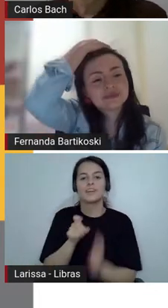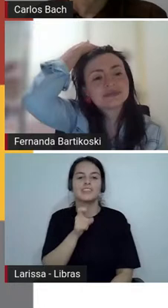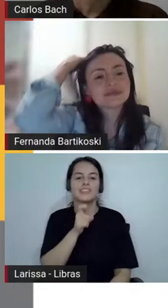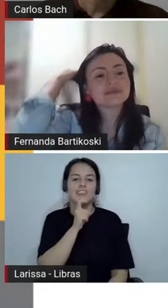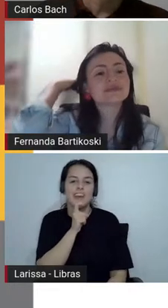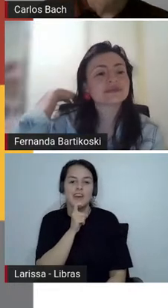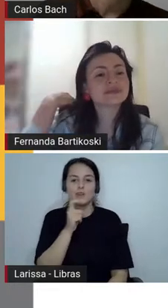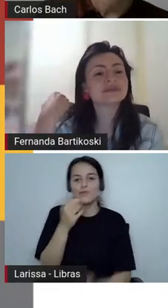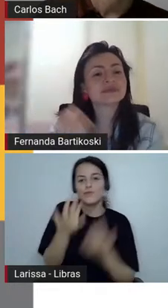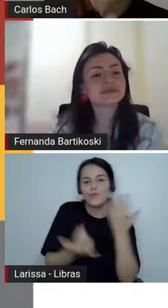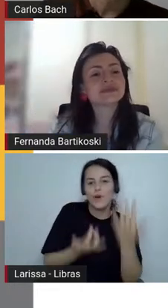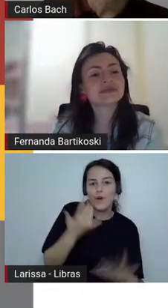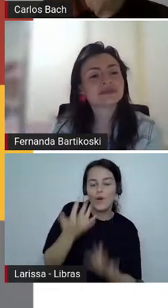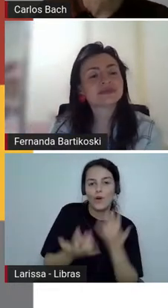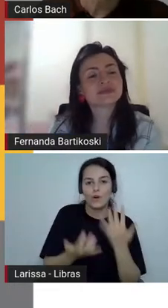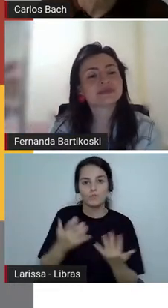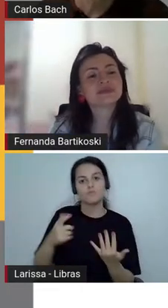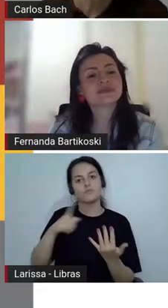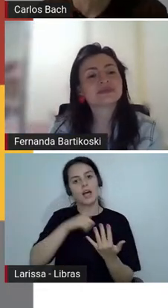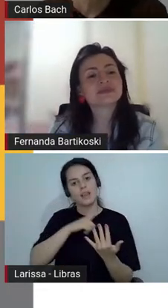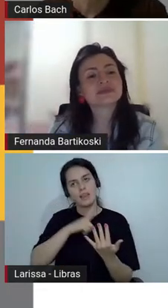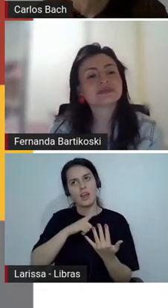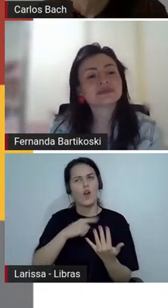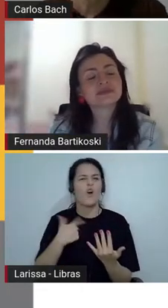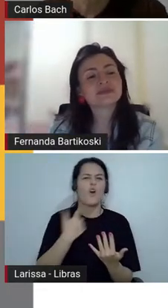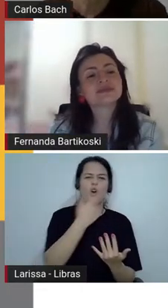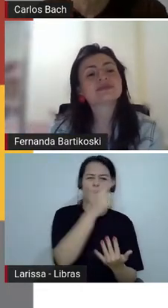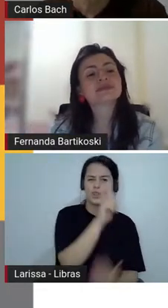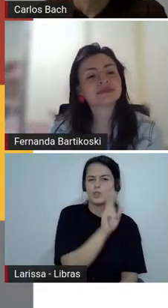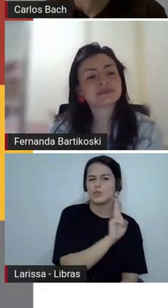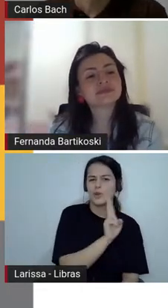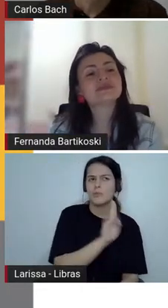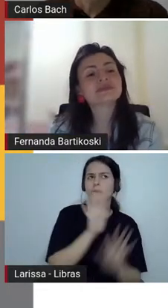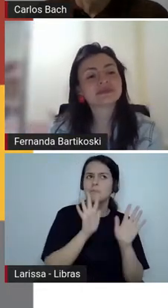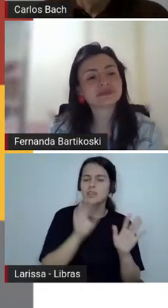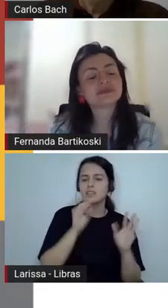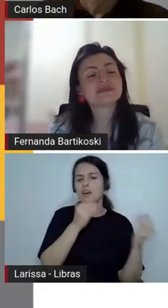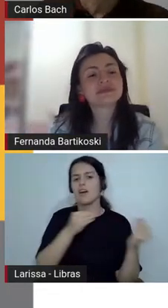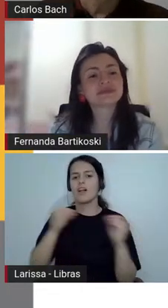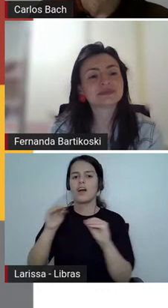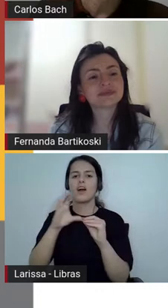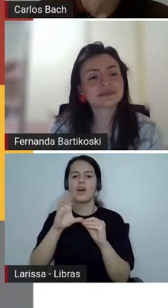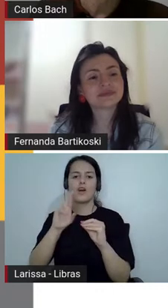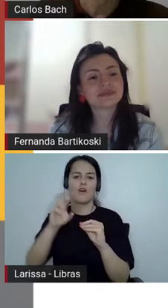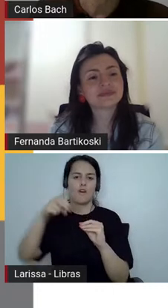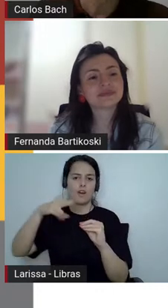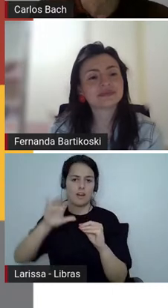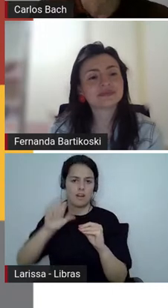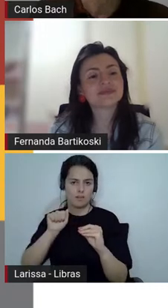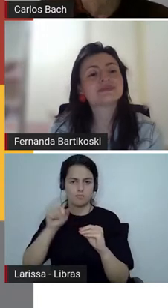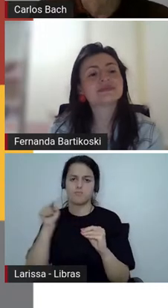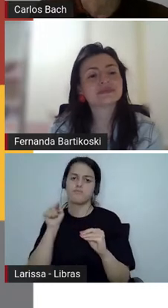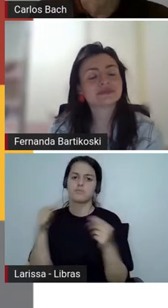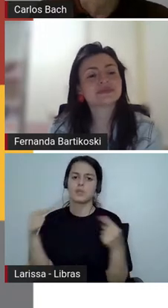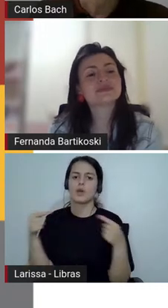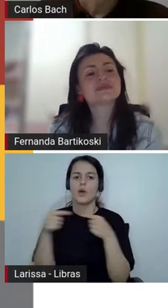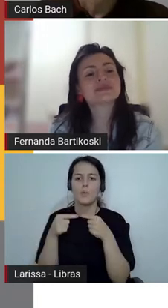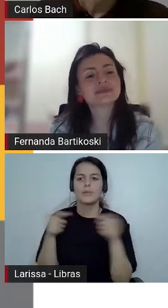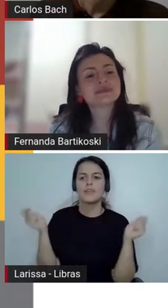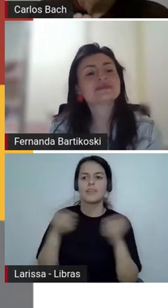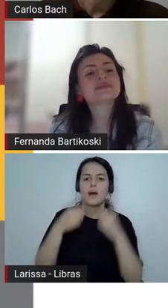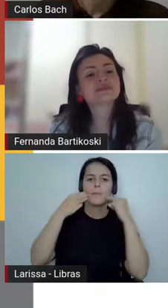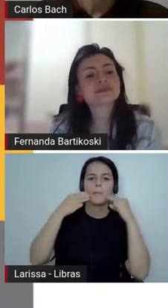era para ser outro nome, colocaram crônicas, mas é porque tem esses fatos realmente numa ordem, de certa forma, cronológica, né, Fernando,